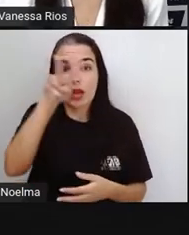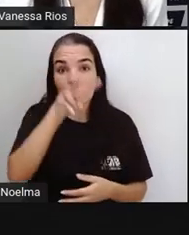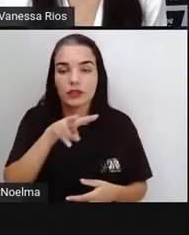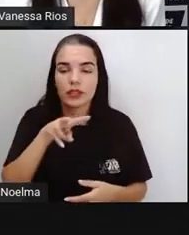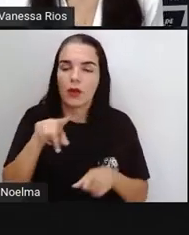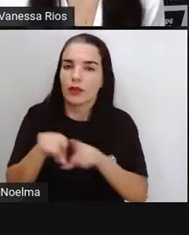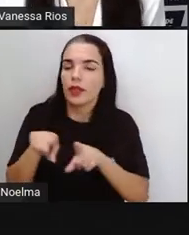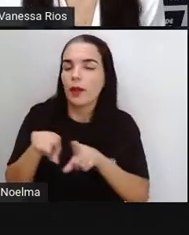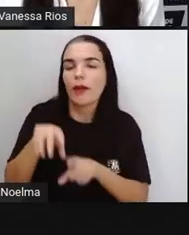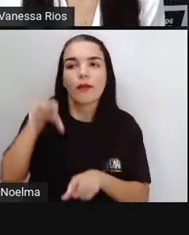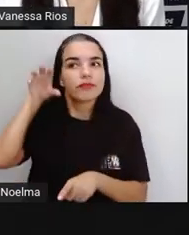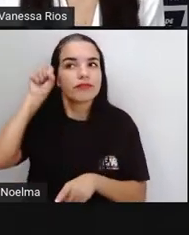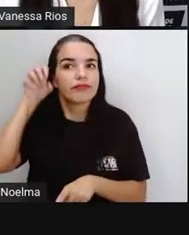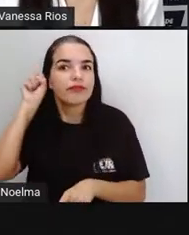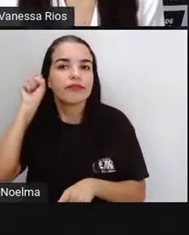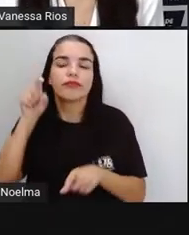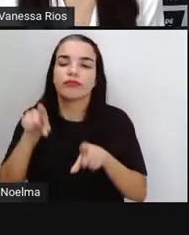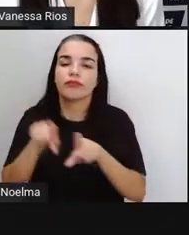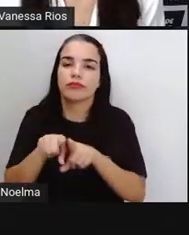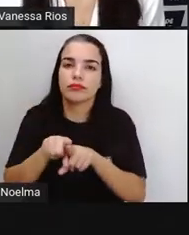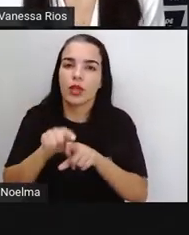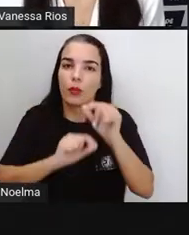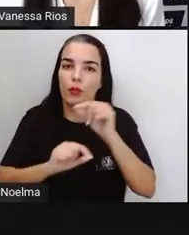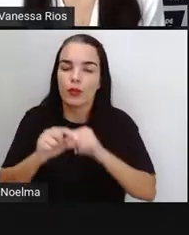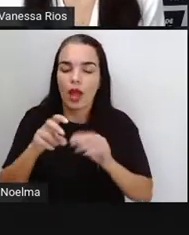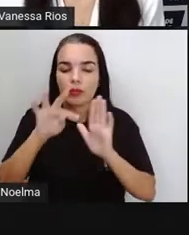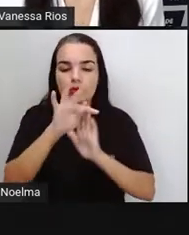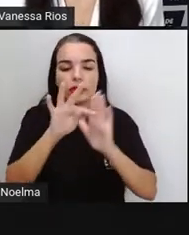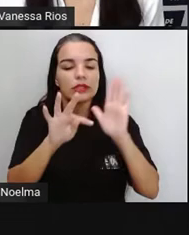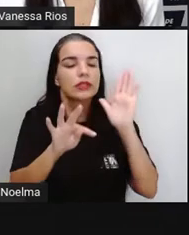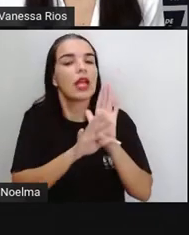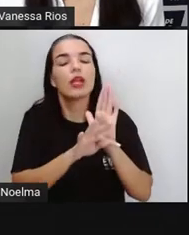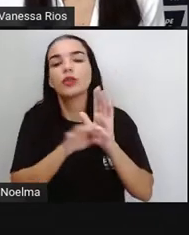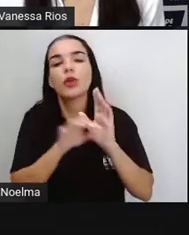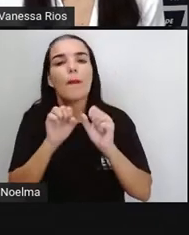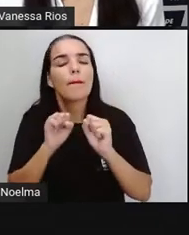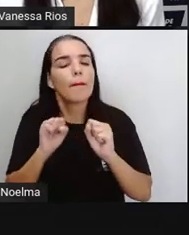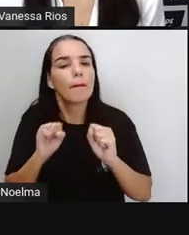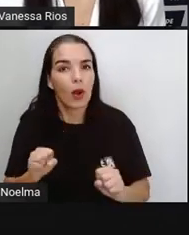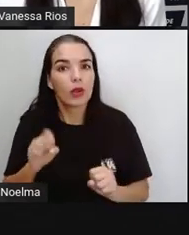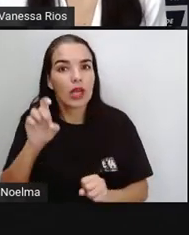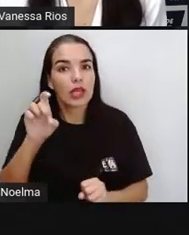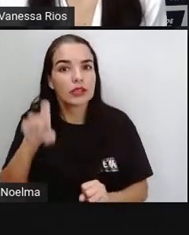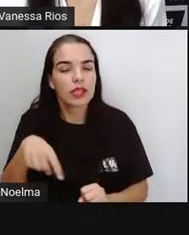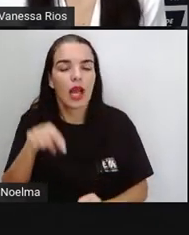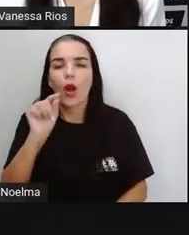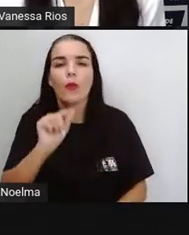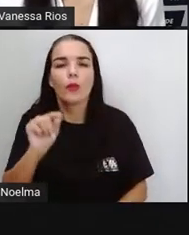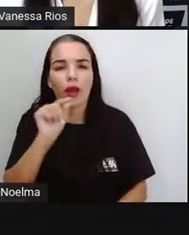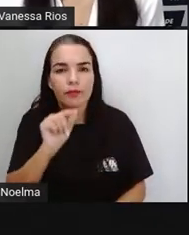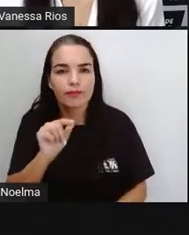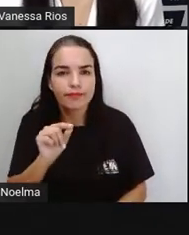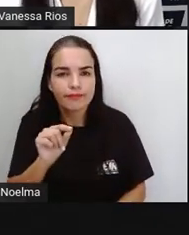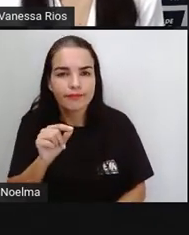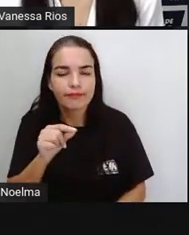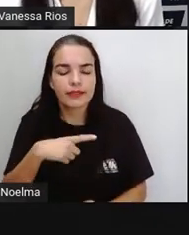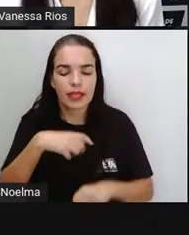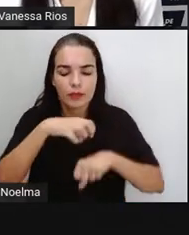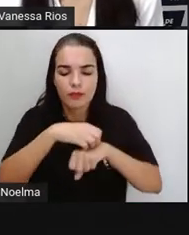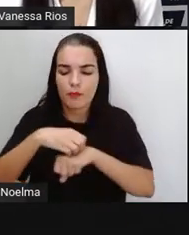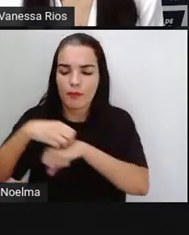audição, né? Desses textos, porque esses textos podem aí serem passados, serem